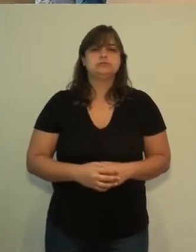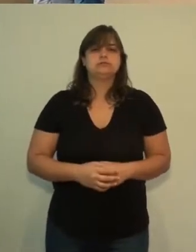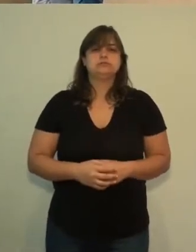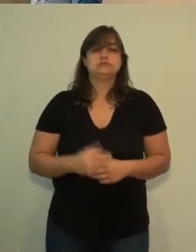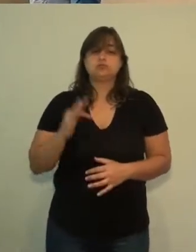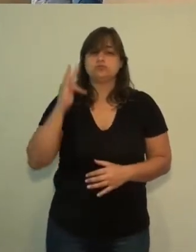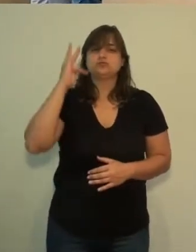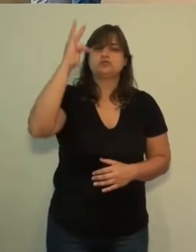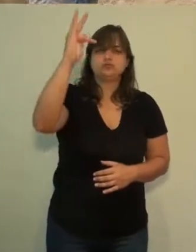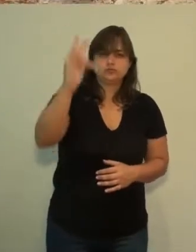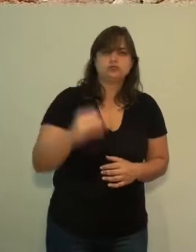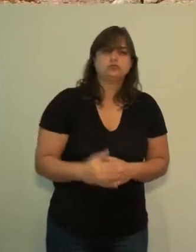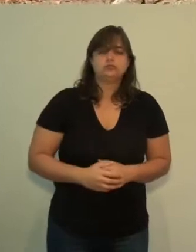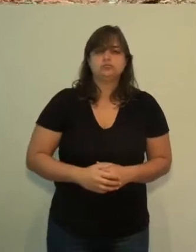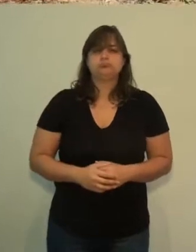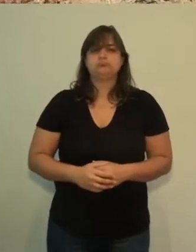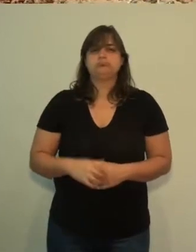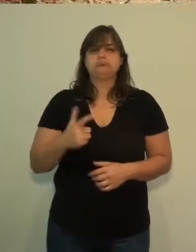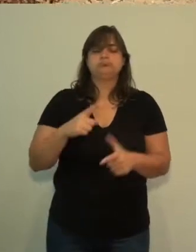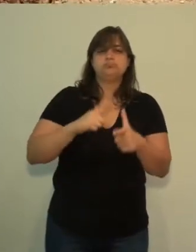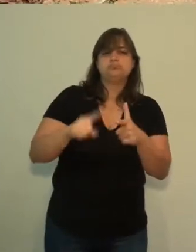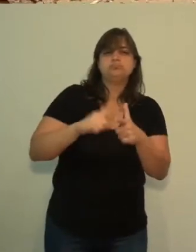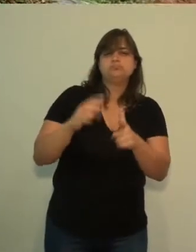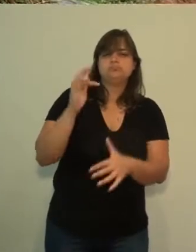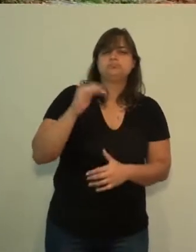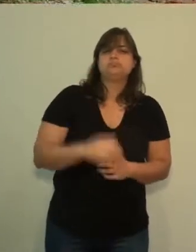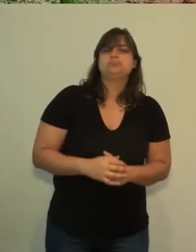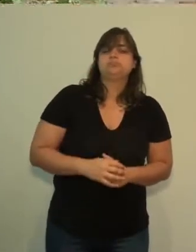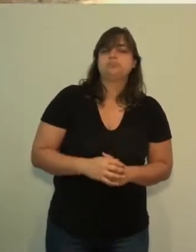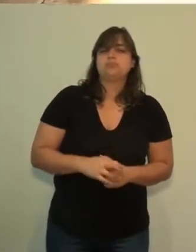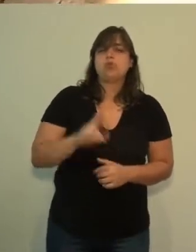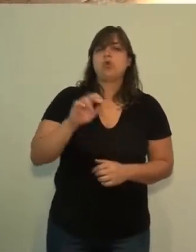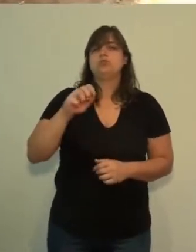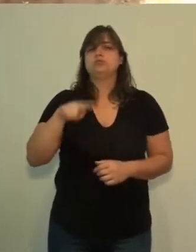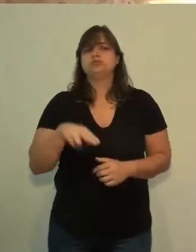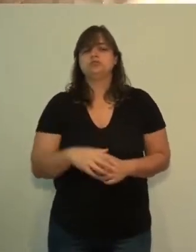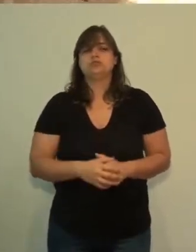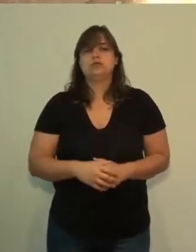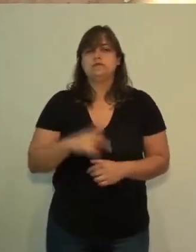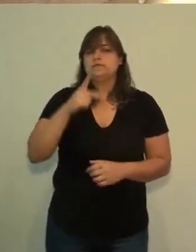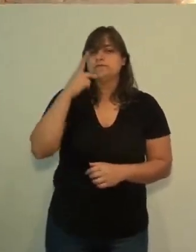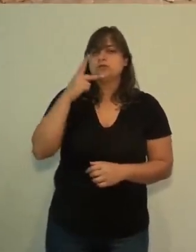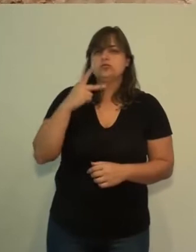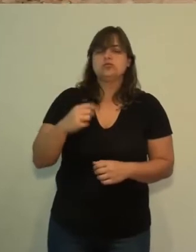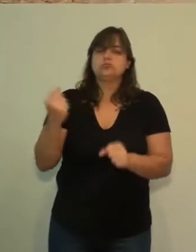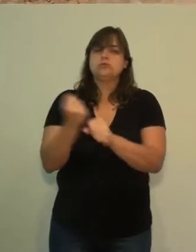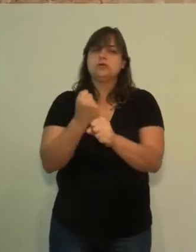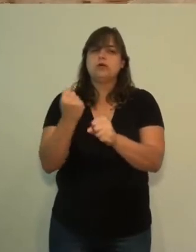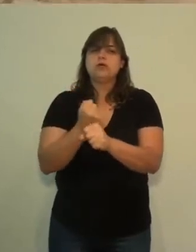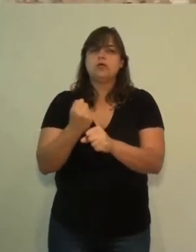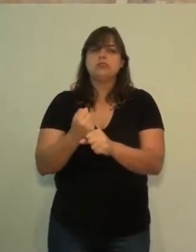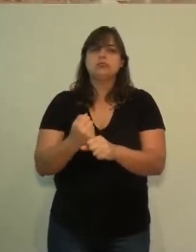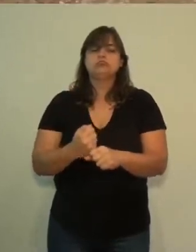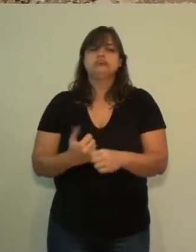sejam duradouros e que evitem problemas graves no futuro, Robson Gaiofato falou sobre a obra de